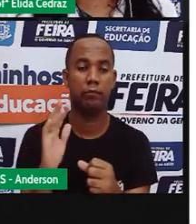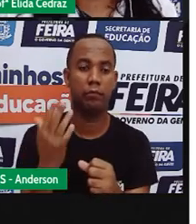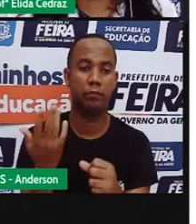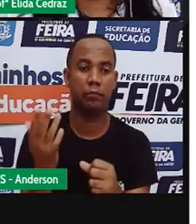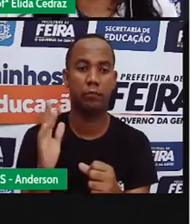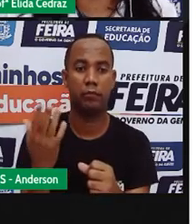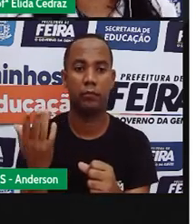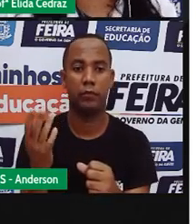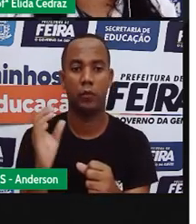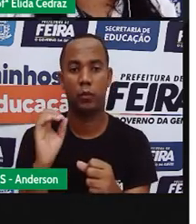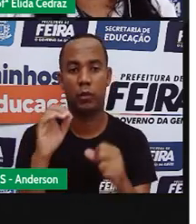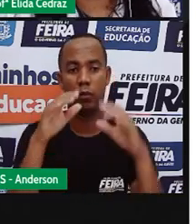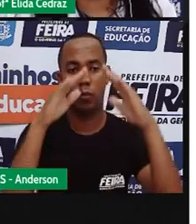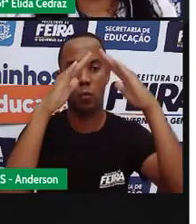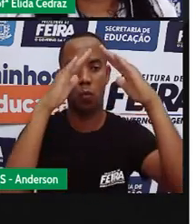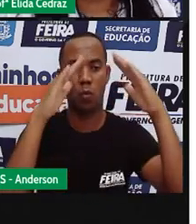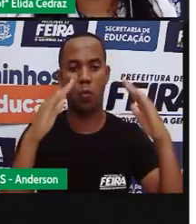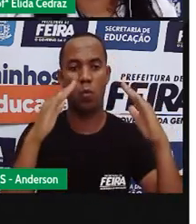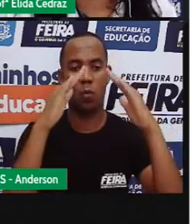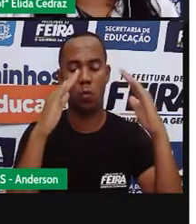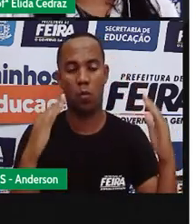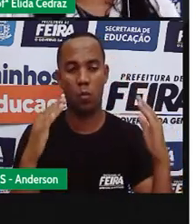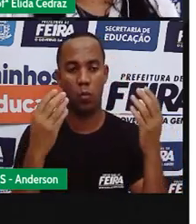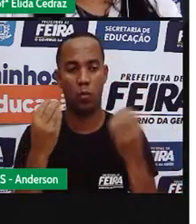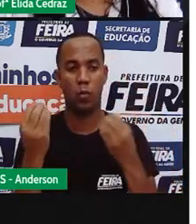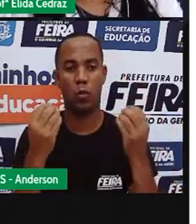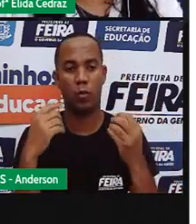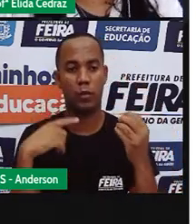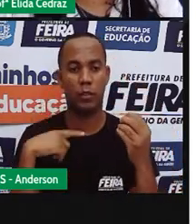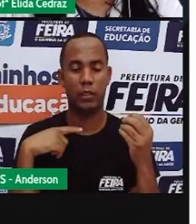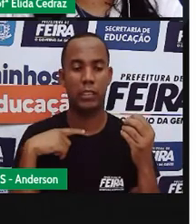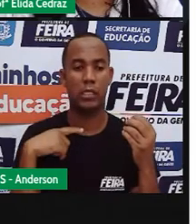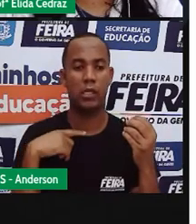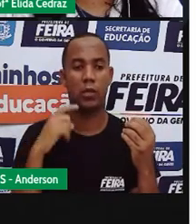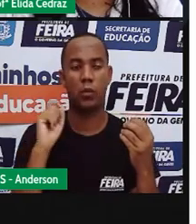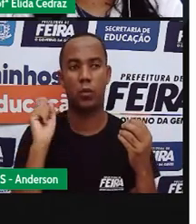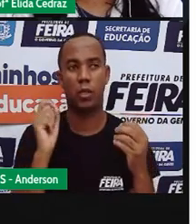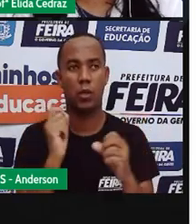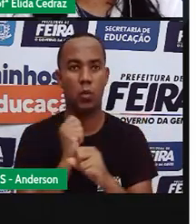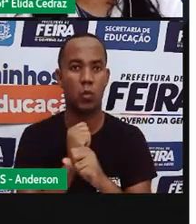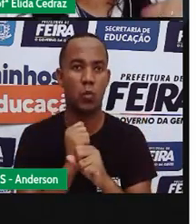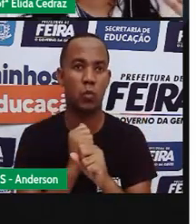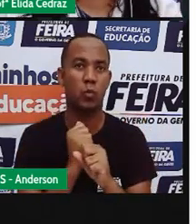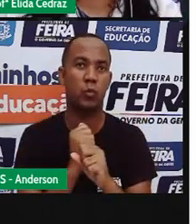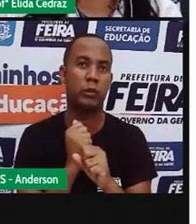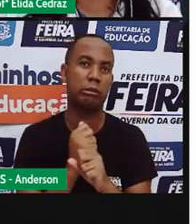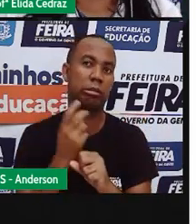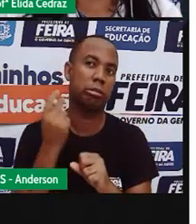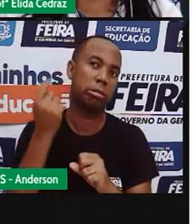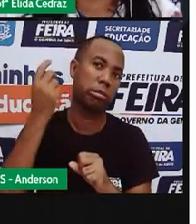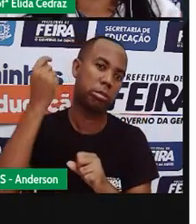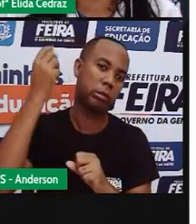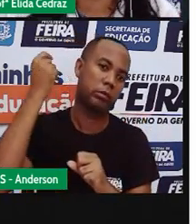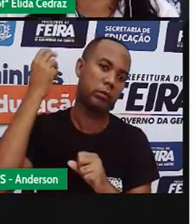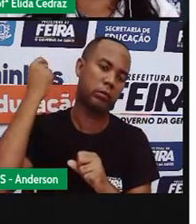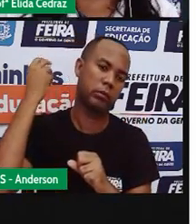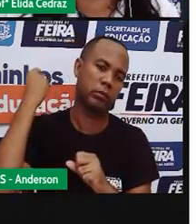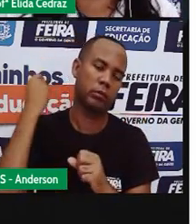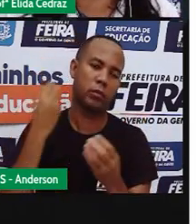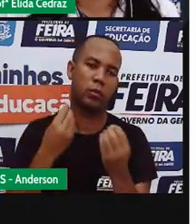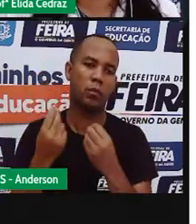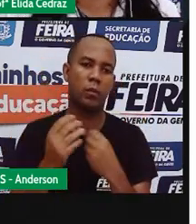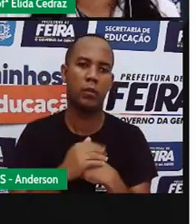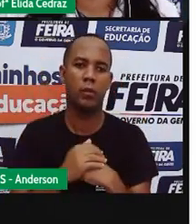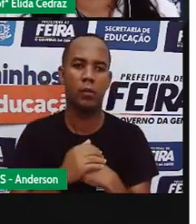ópticas, existem palacitas que foram construídas há muito, há muito